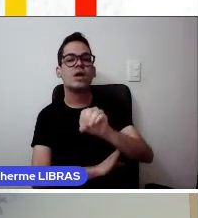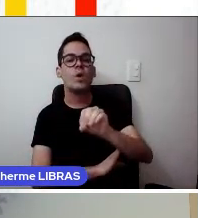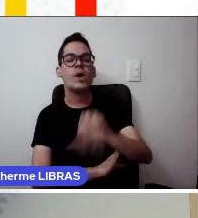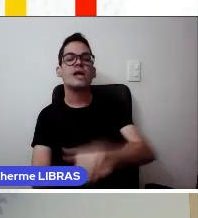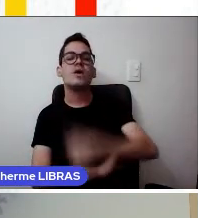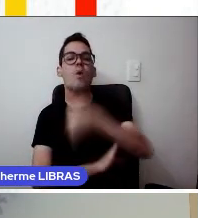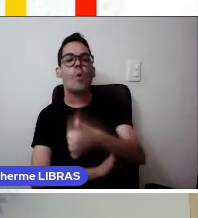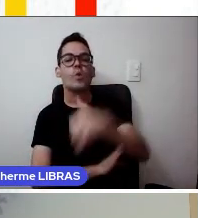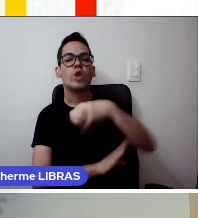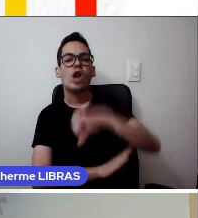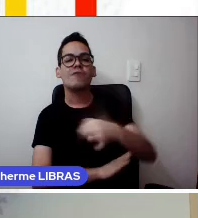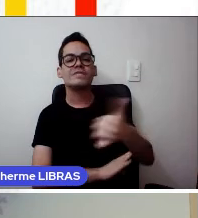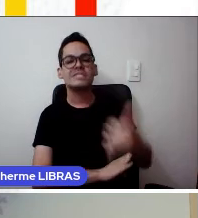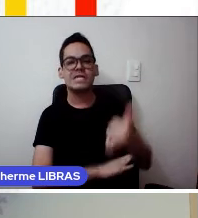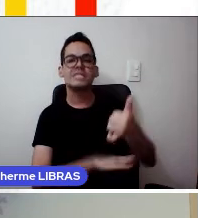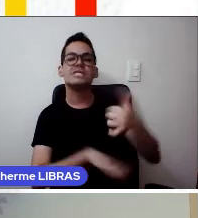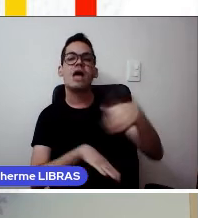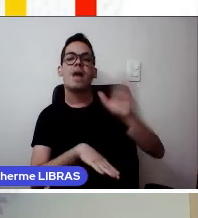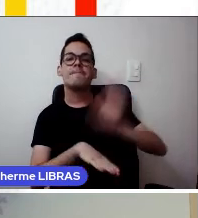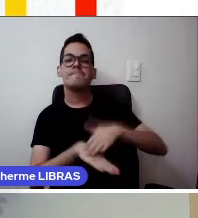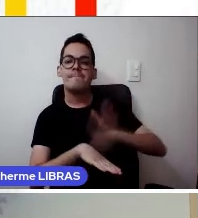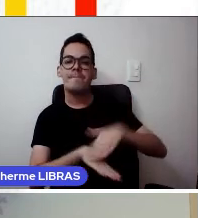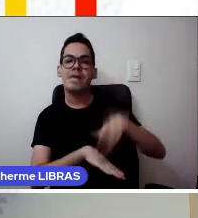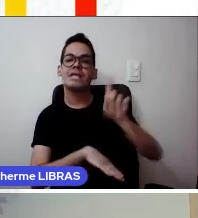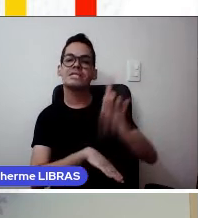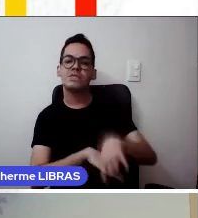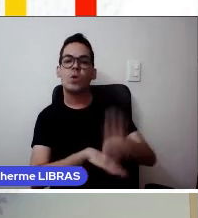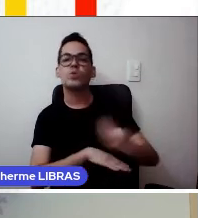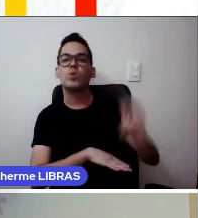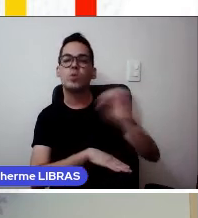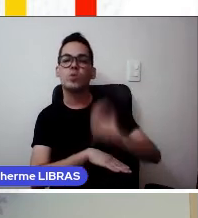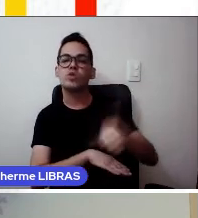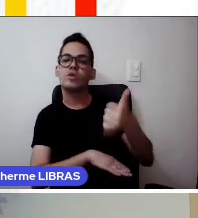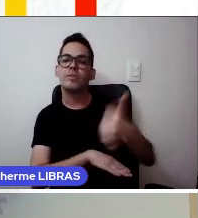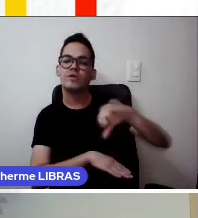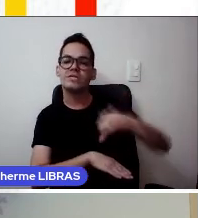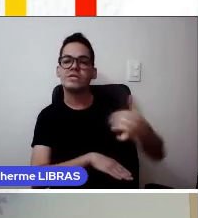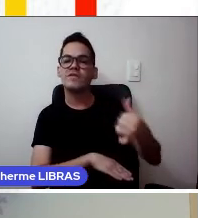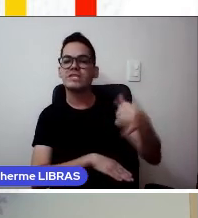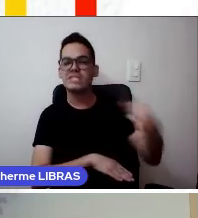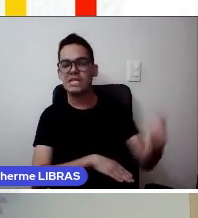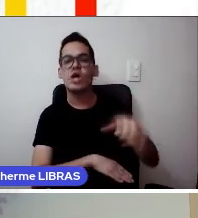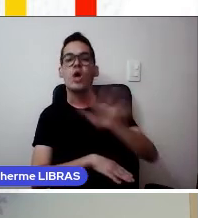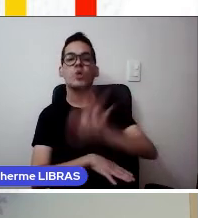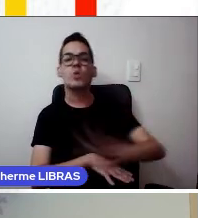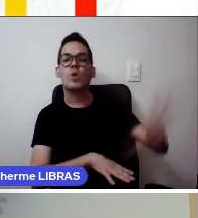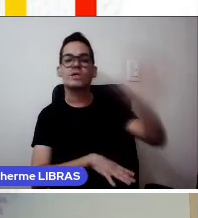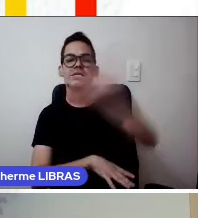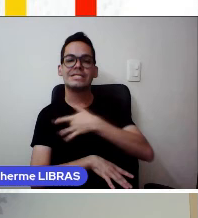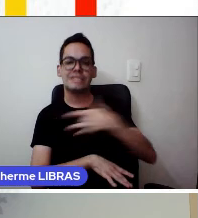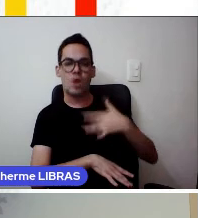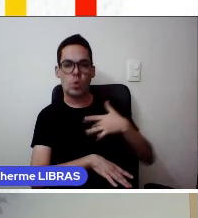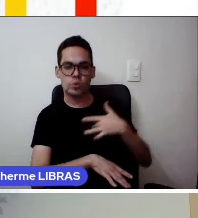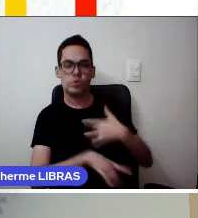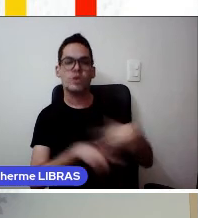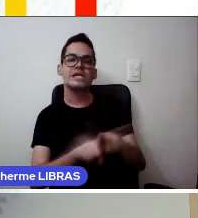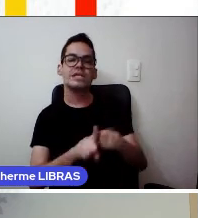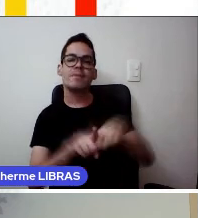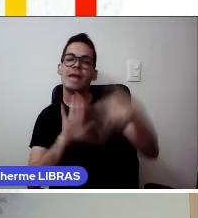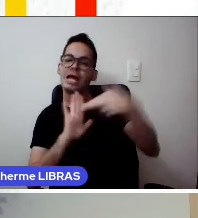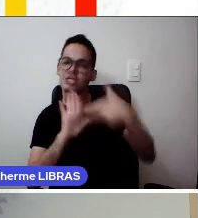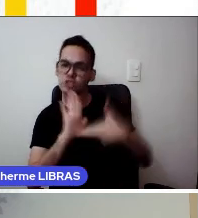outubro de 1996, do Conselho Nacional de Saúde e suas normas